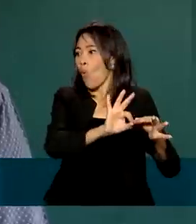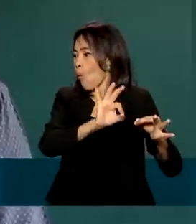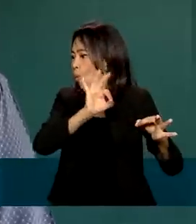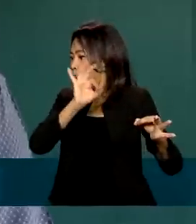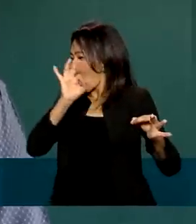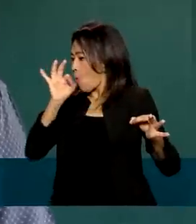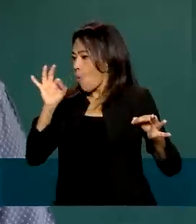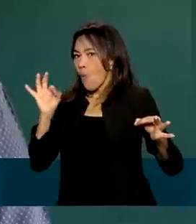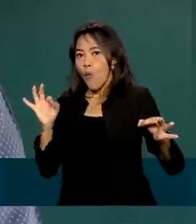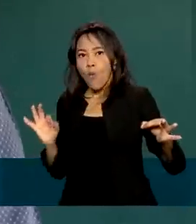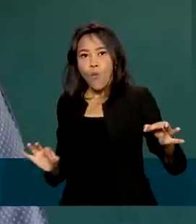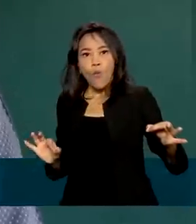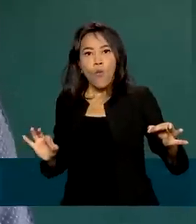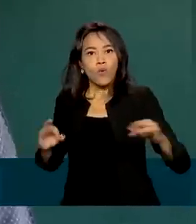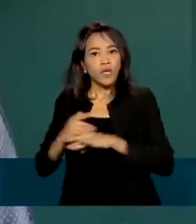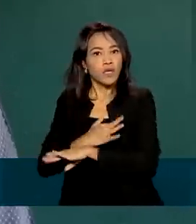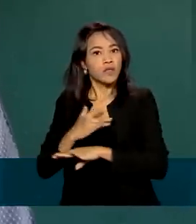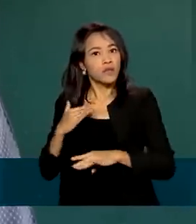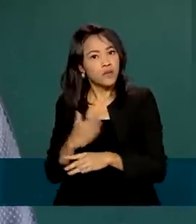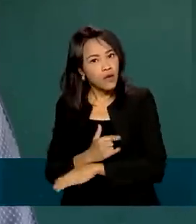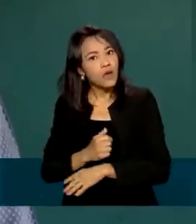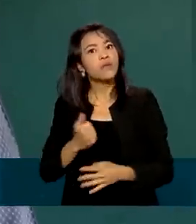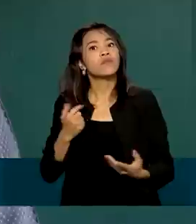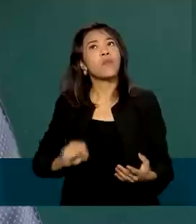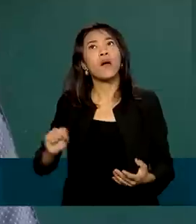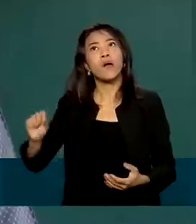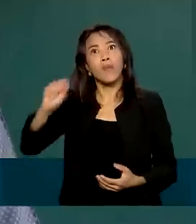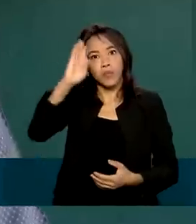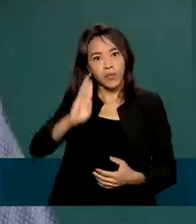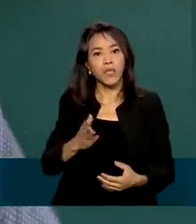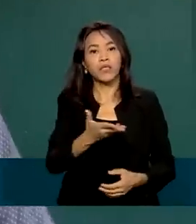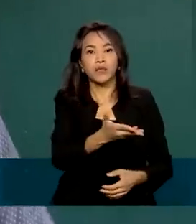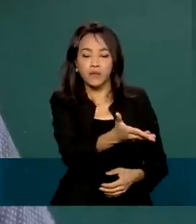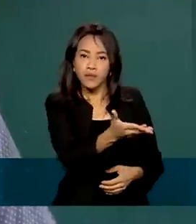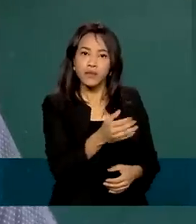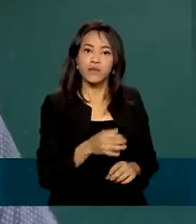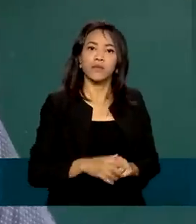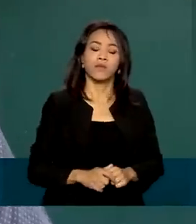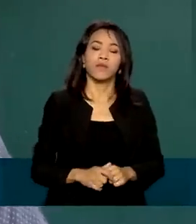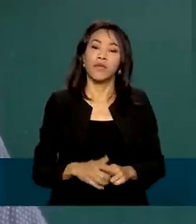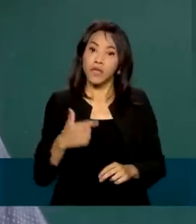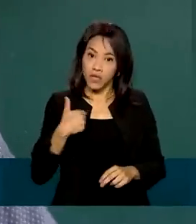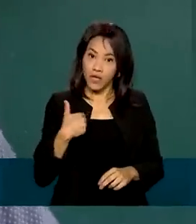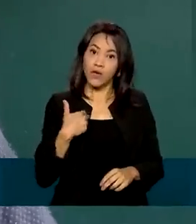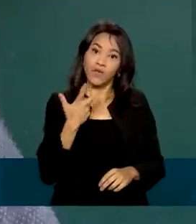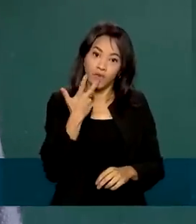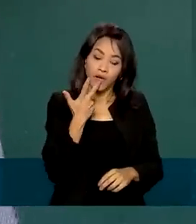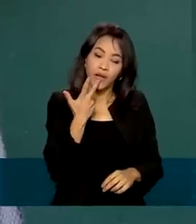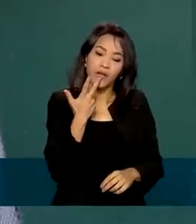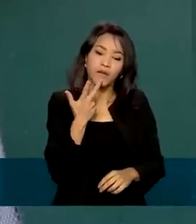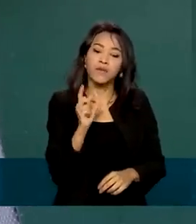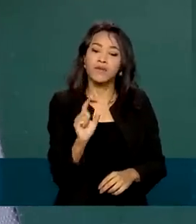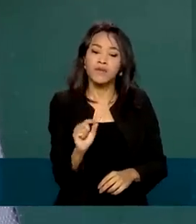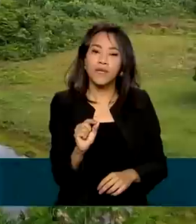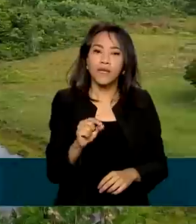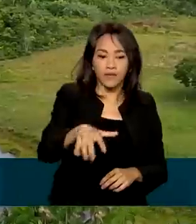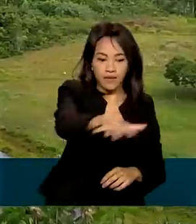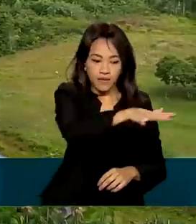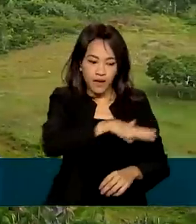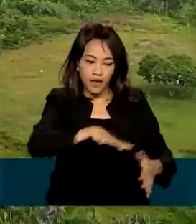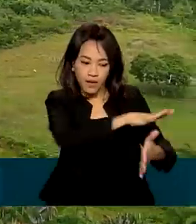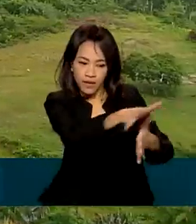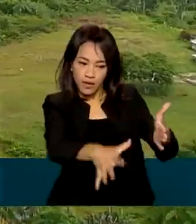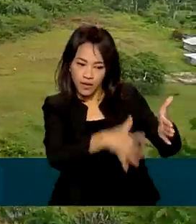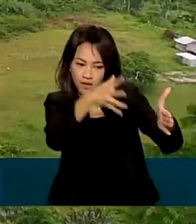fora dos grandes centros do Brasil. Aí eu falaria da região da Amazônia